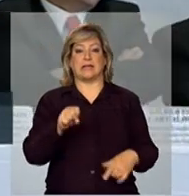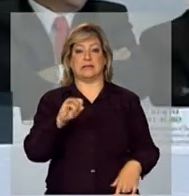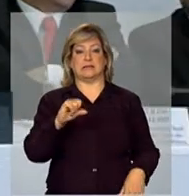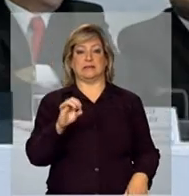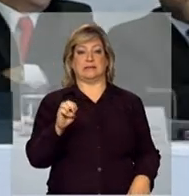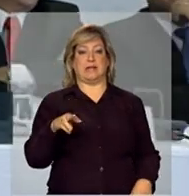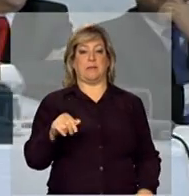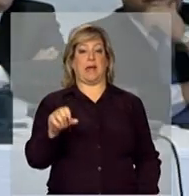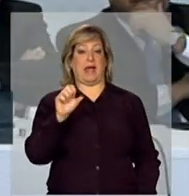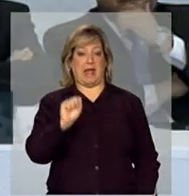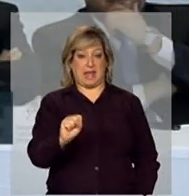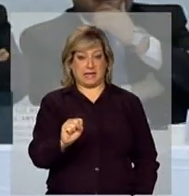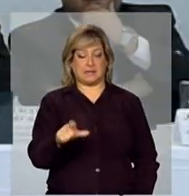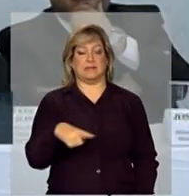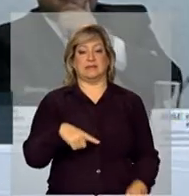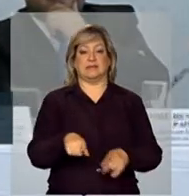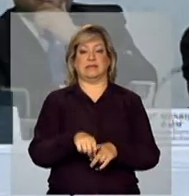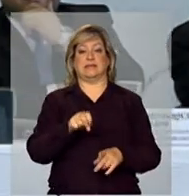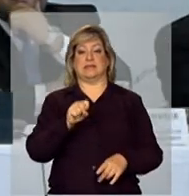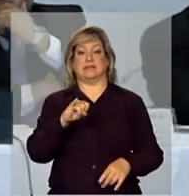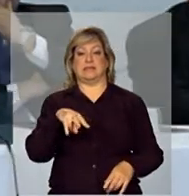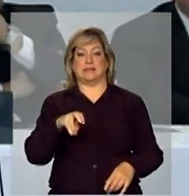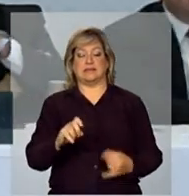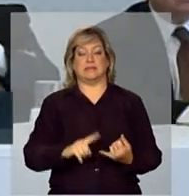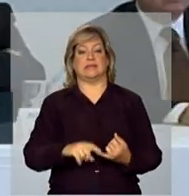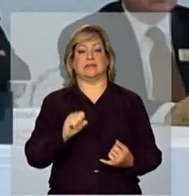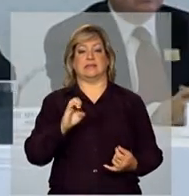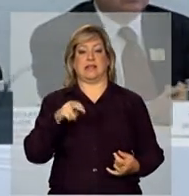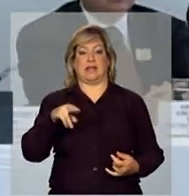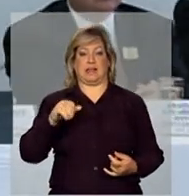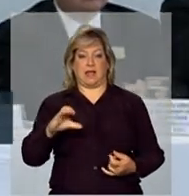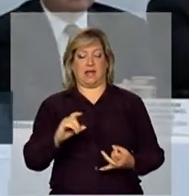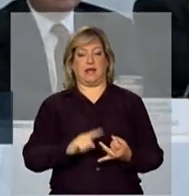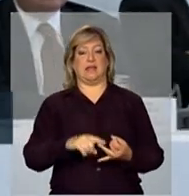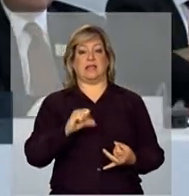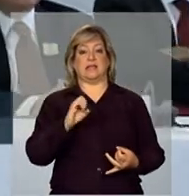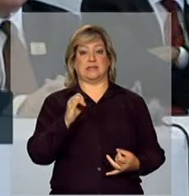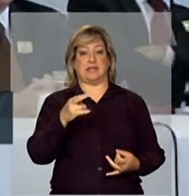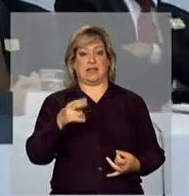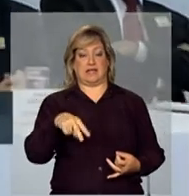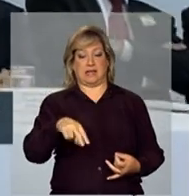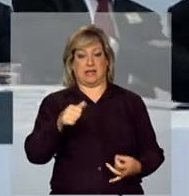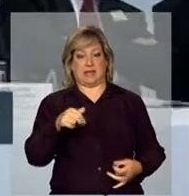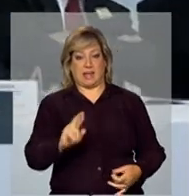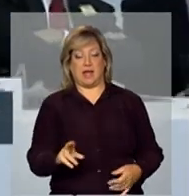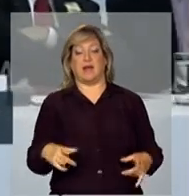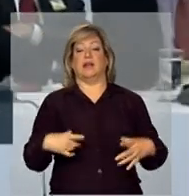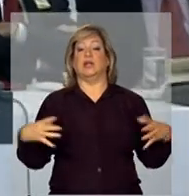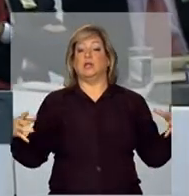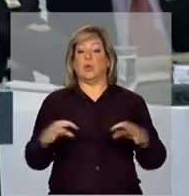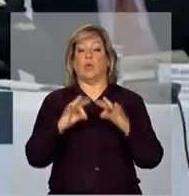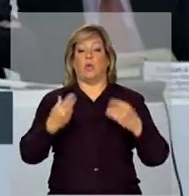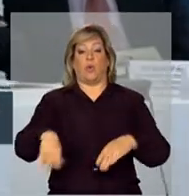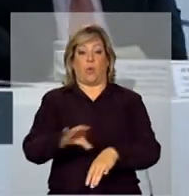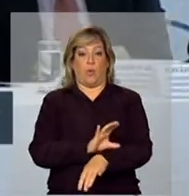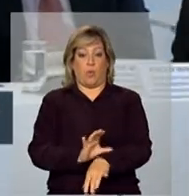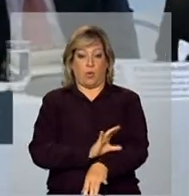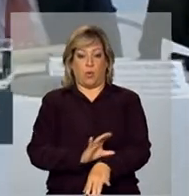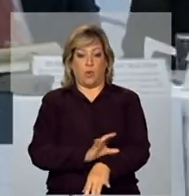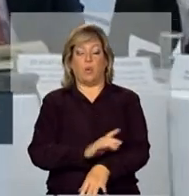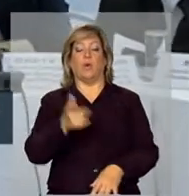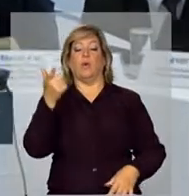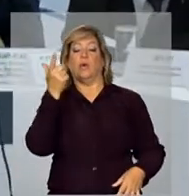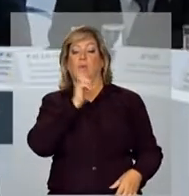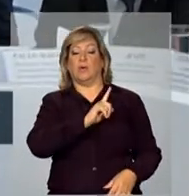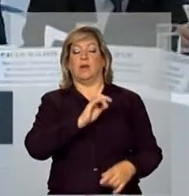institutos federais, com o CINE, com o SENAC, agora com o SENAR, para que esses cursos pudessem ser modificados para